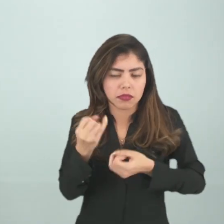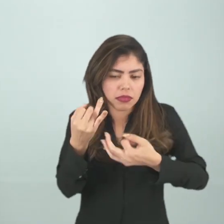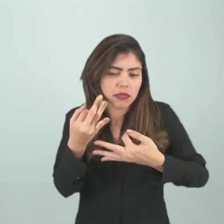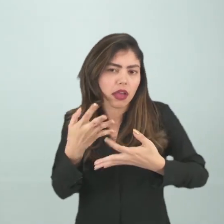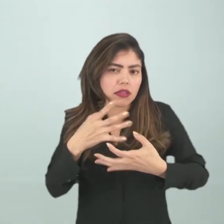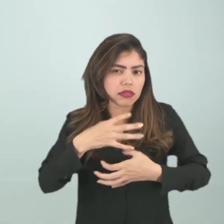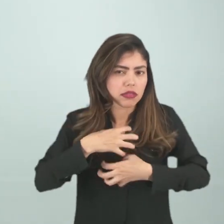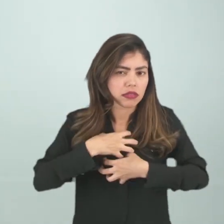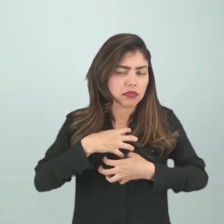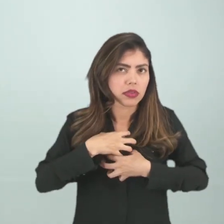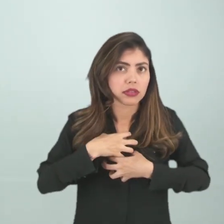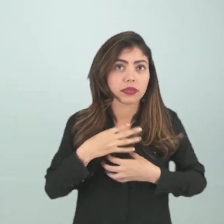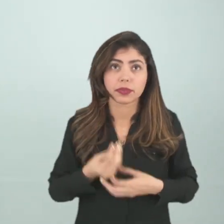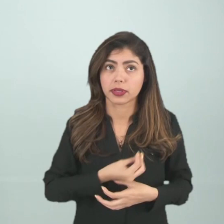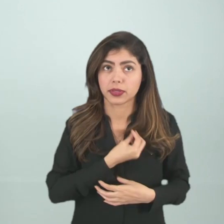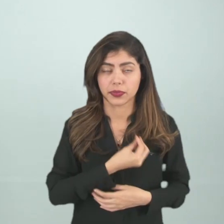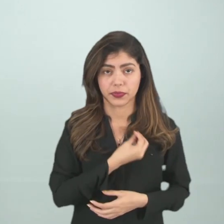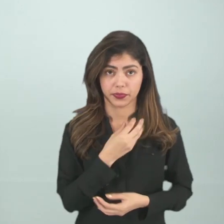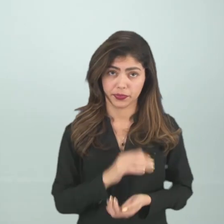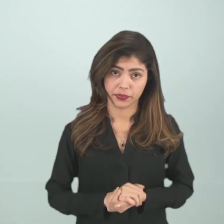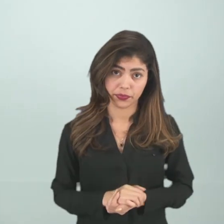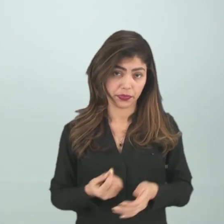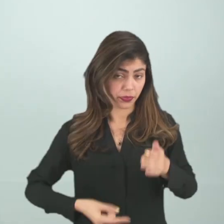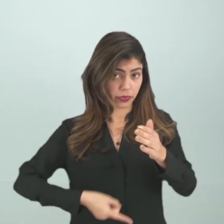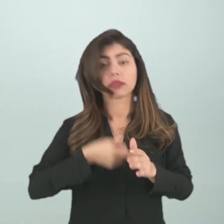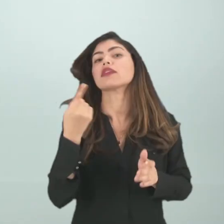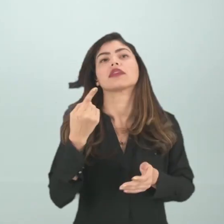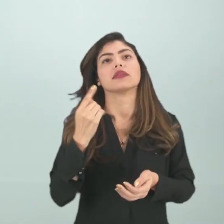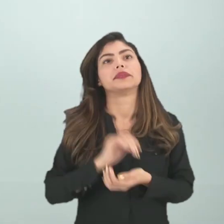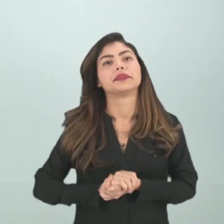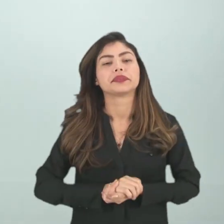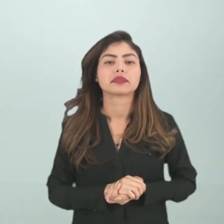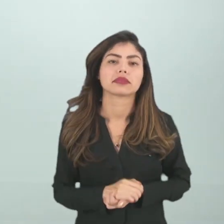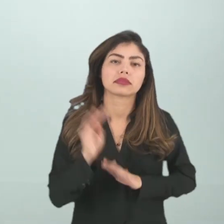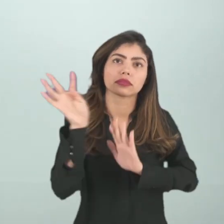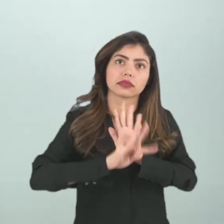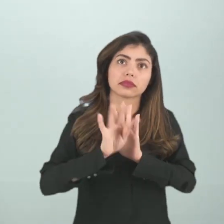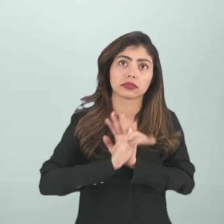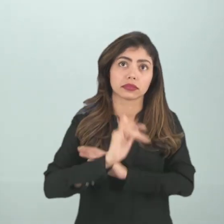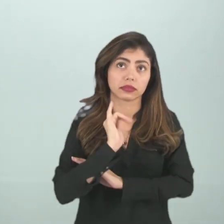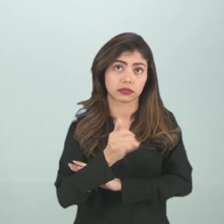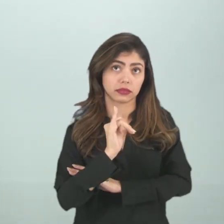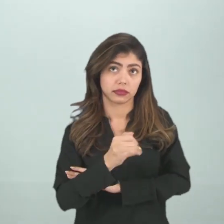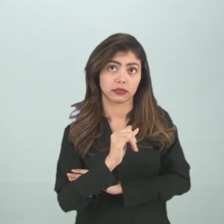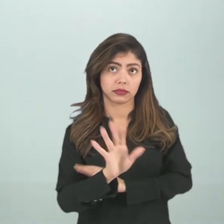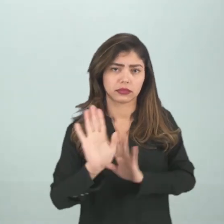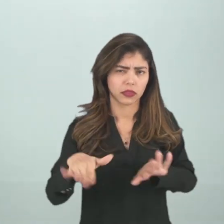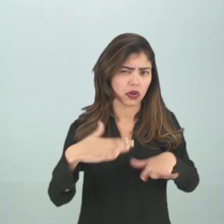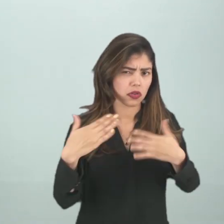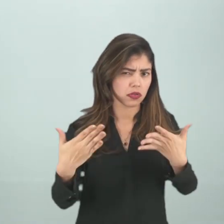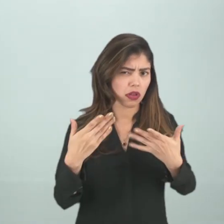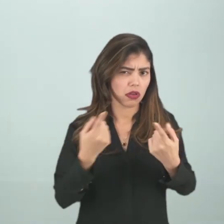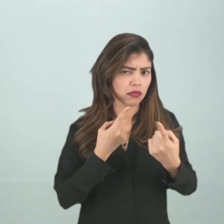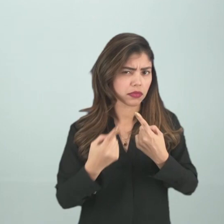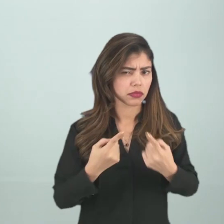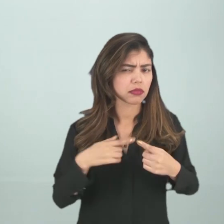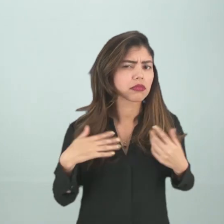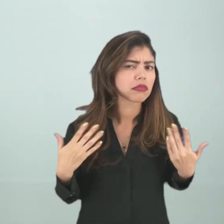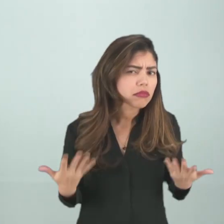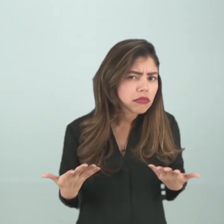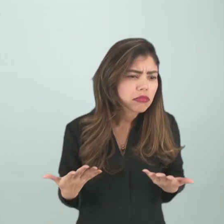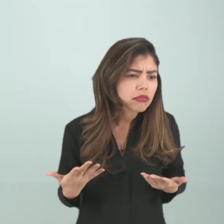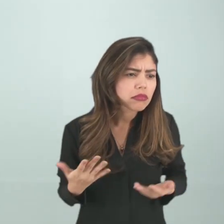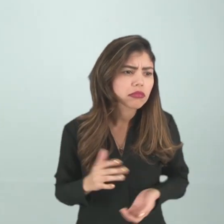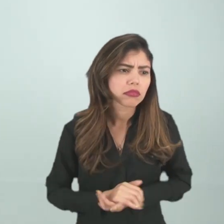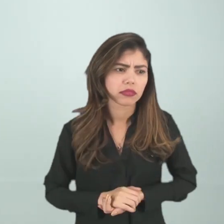sentimentalismo presente. A primeira questão diz assim. O texto está narrado em qual pessoa do discurso?